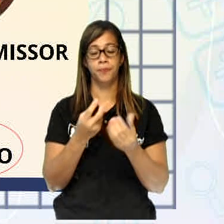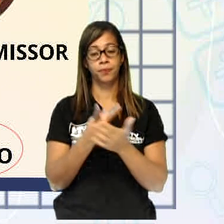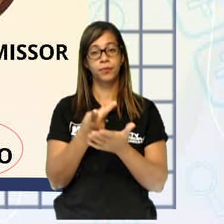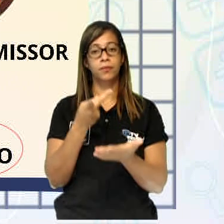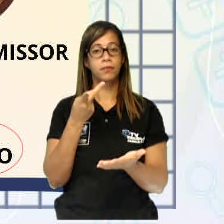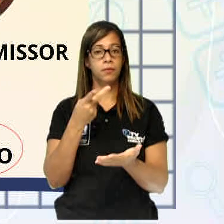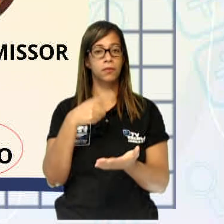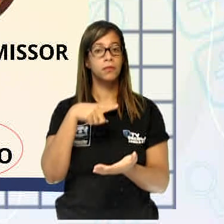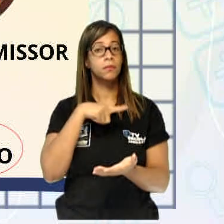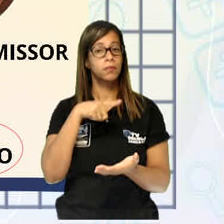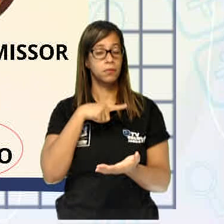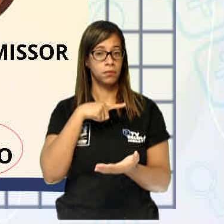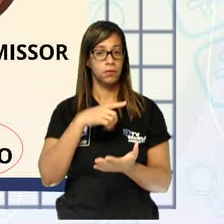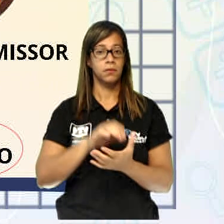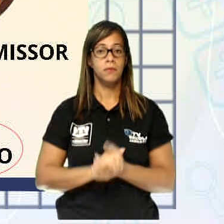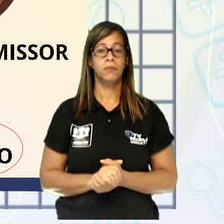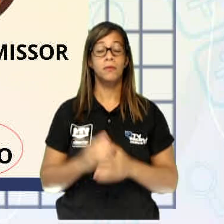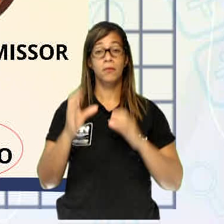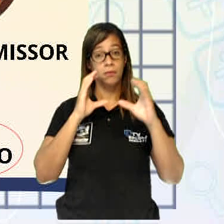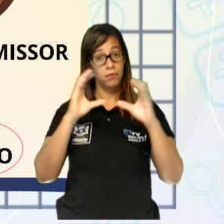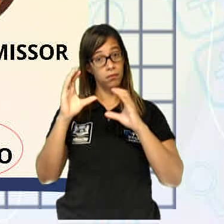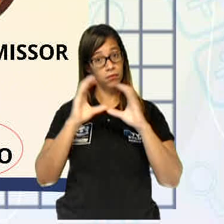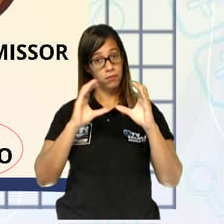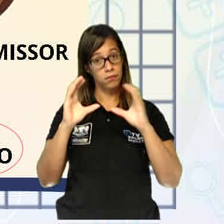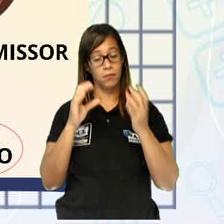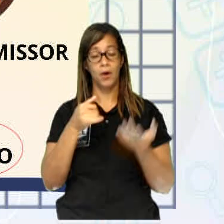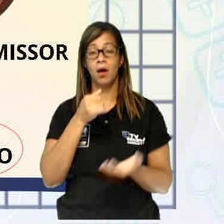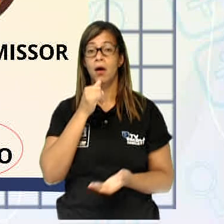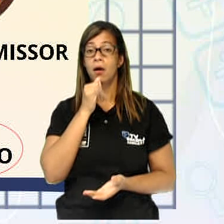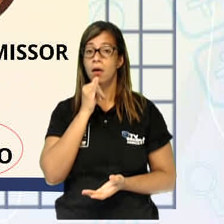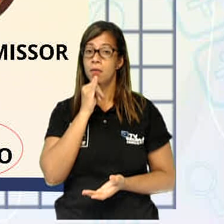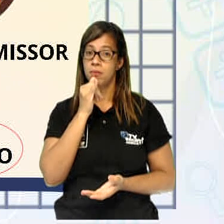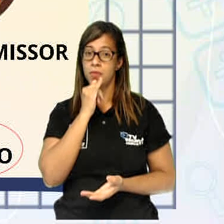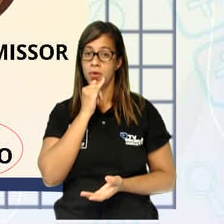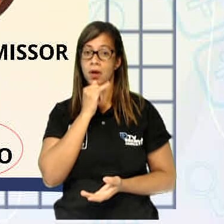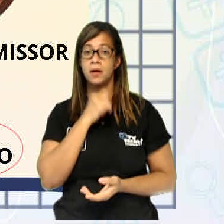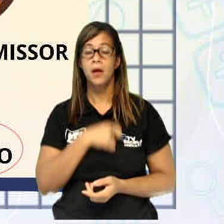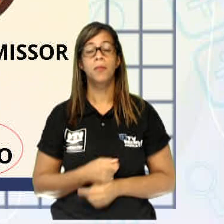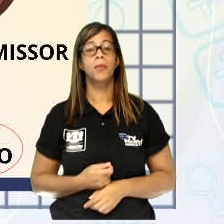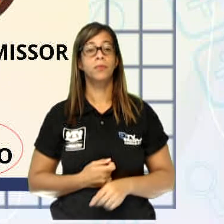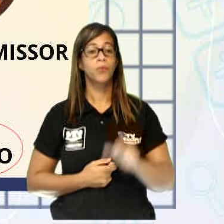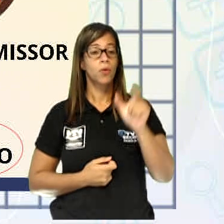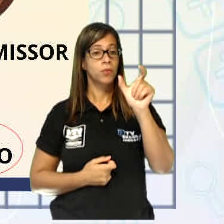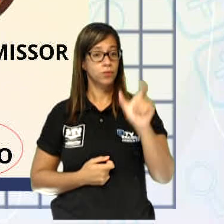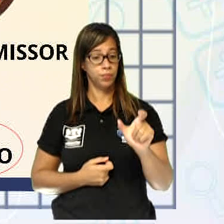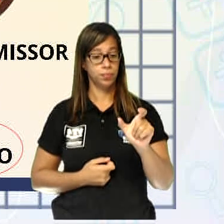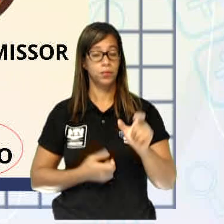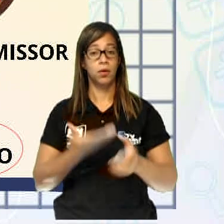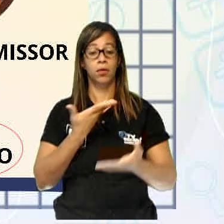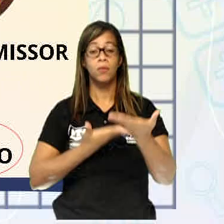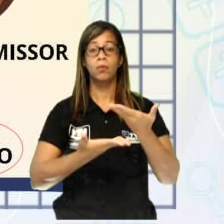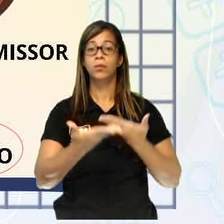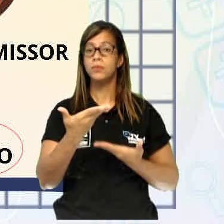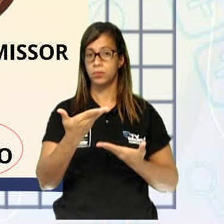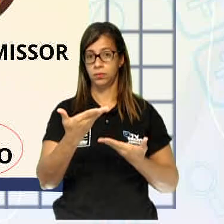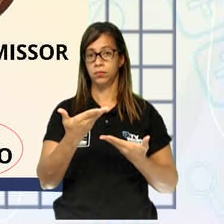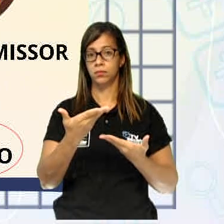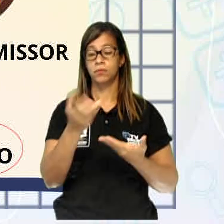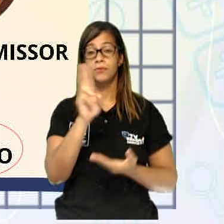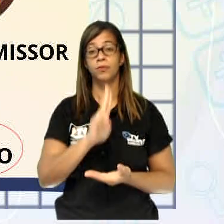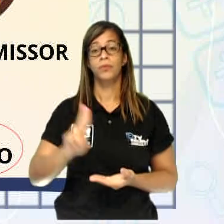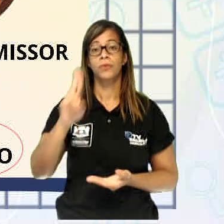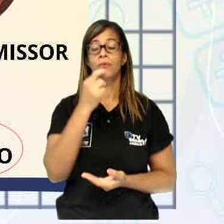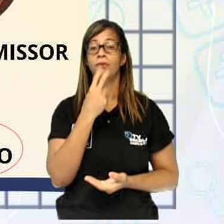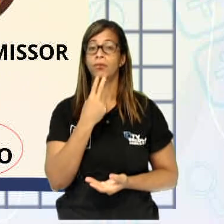a comunicação, depende dos interlocutores que juntos estabelecem um canal de comunicação por meio da linguagem.